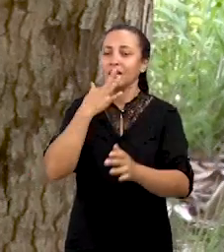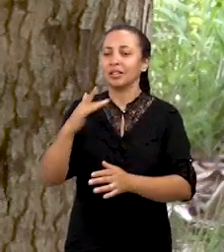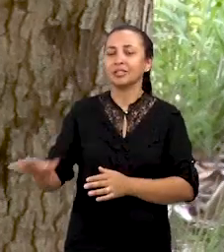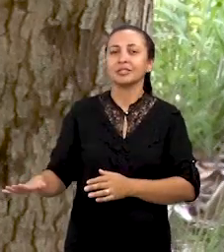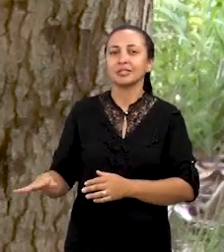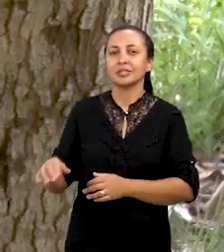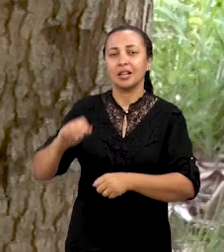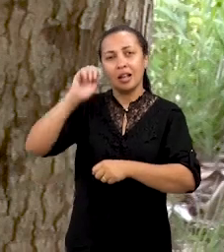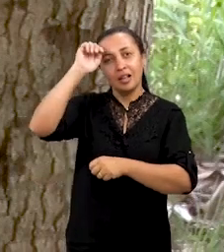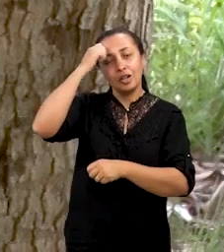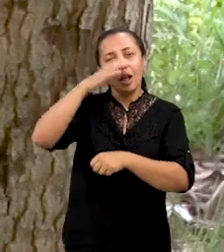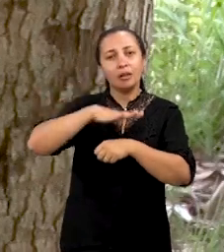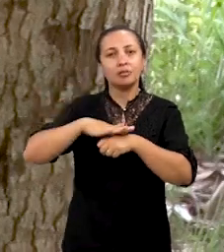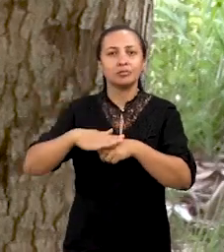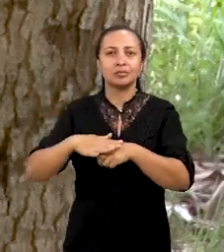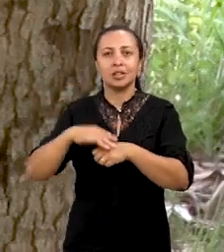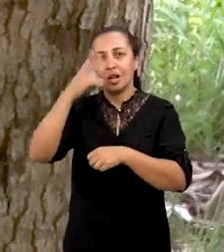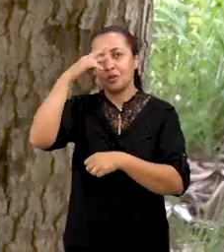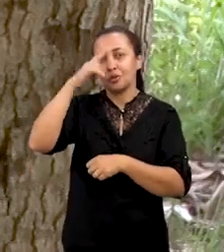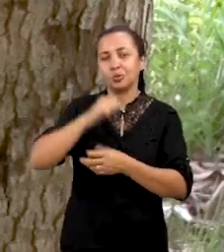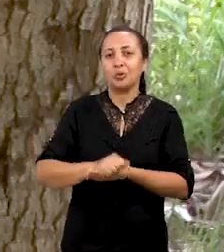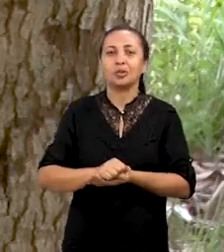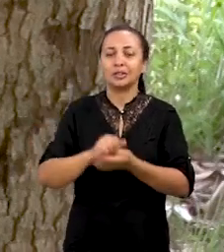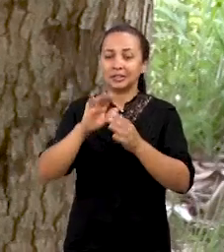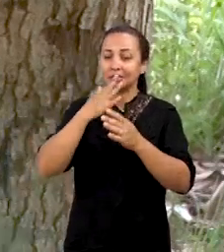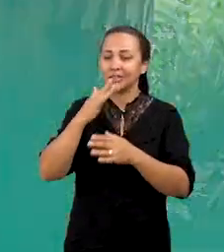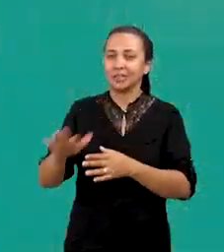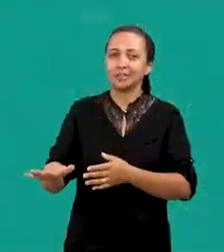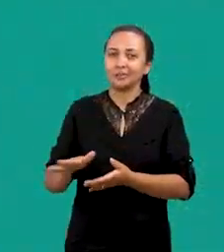crianças negras em histórias infantis.